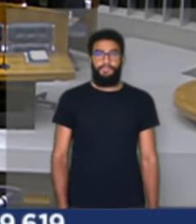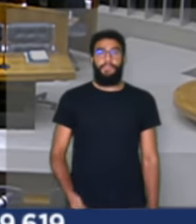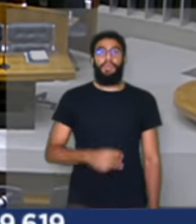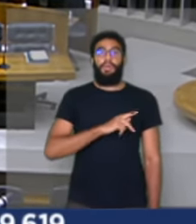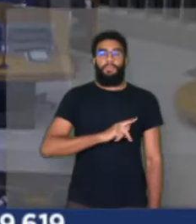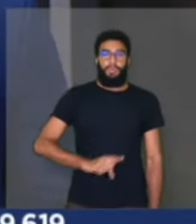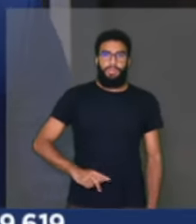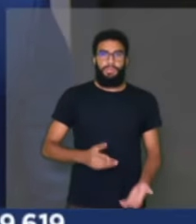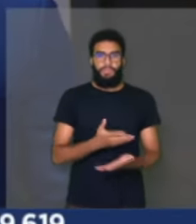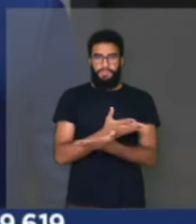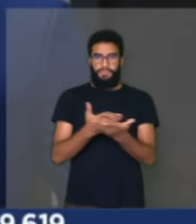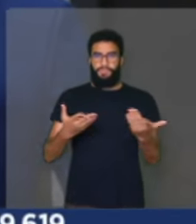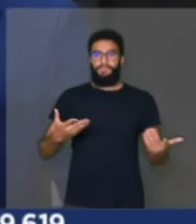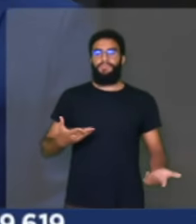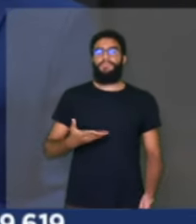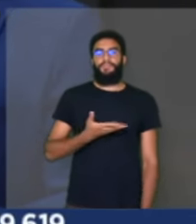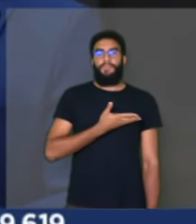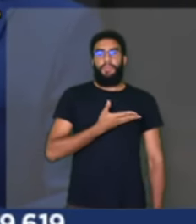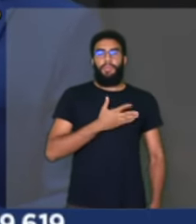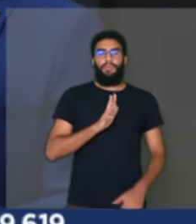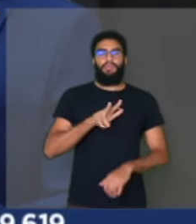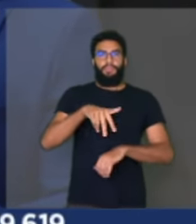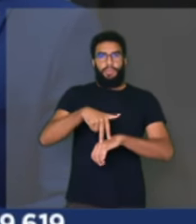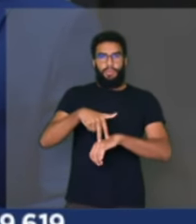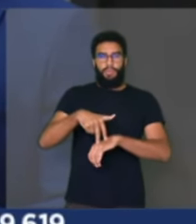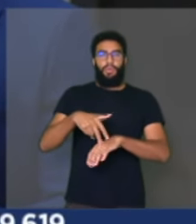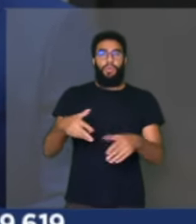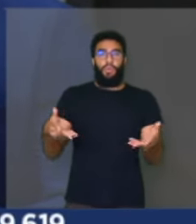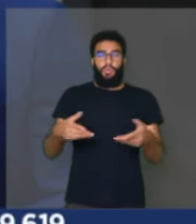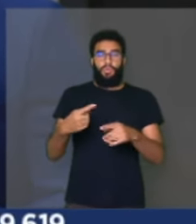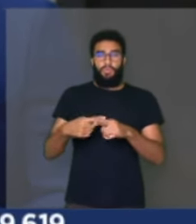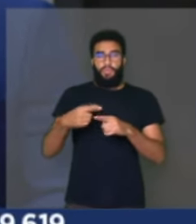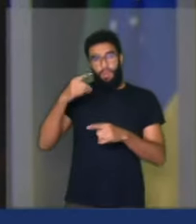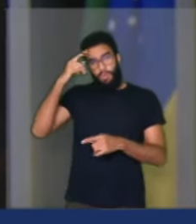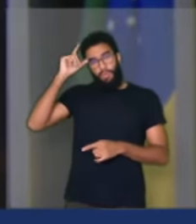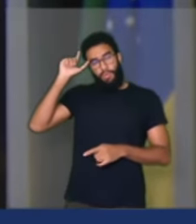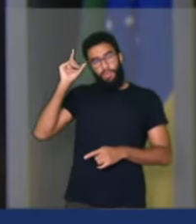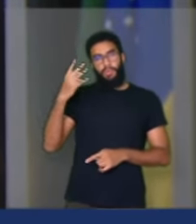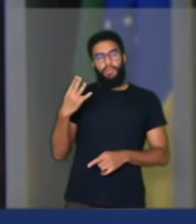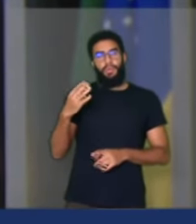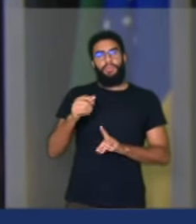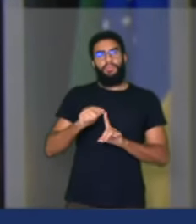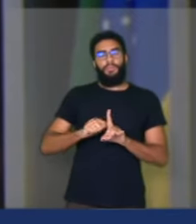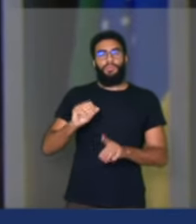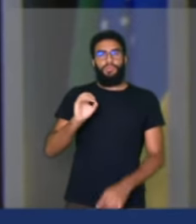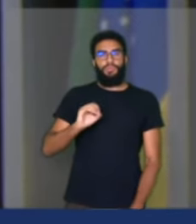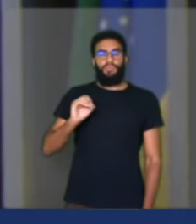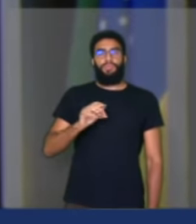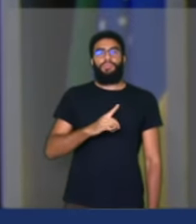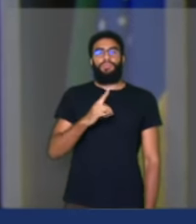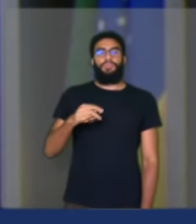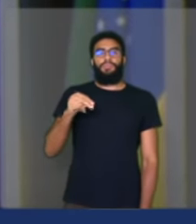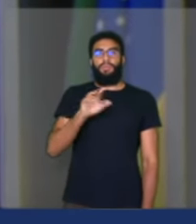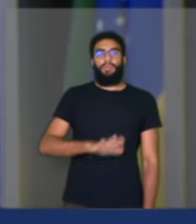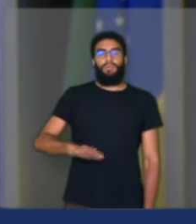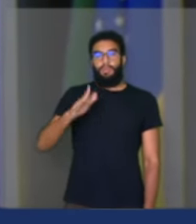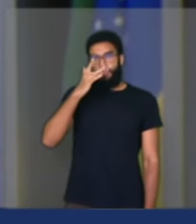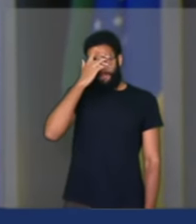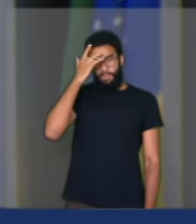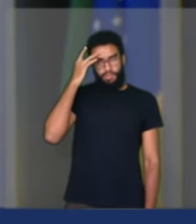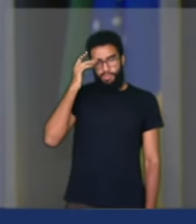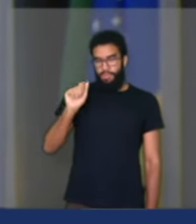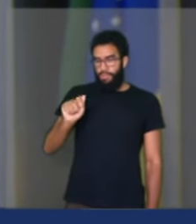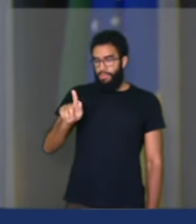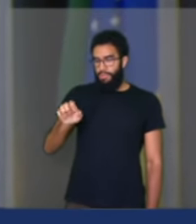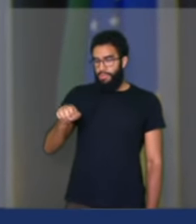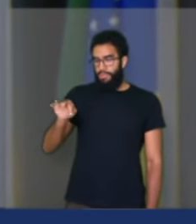tribuna hoje, pois no dia de ontem, 4 de outubro, foi o dia nacional dos agentes comunitários de saúde